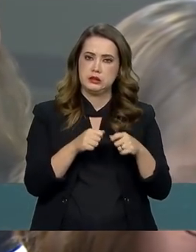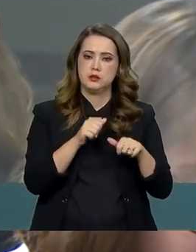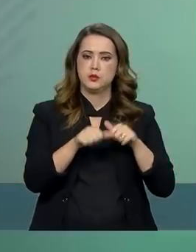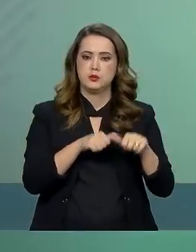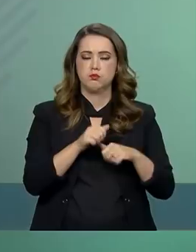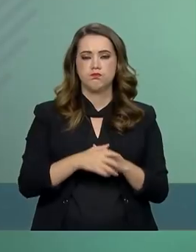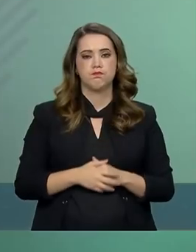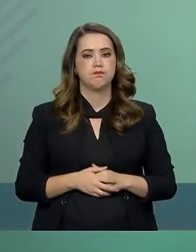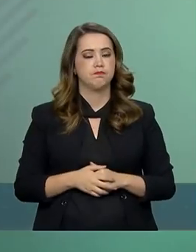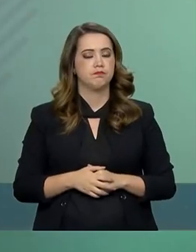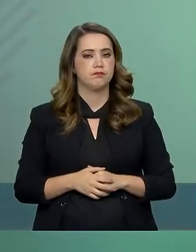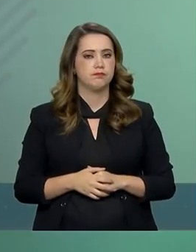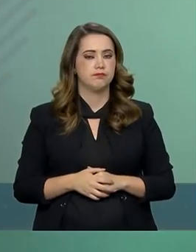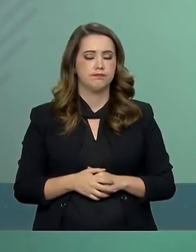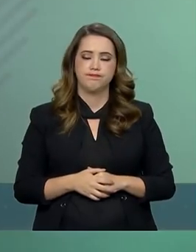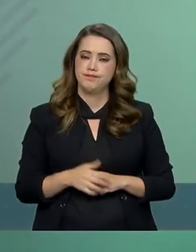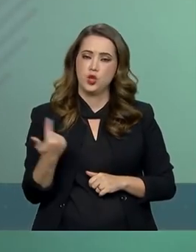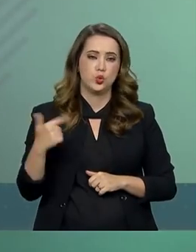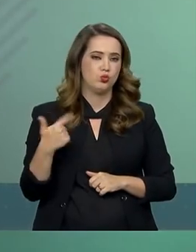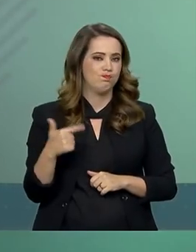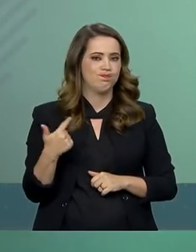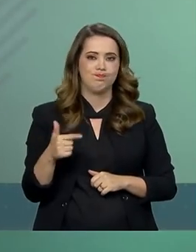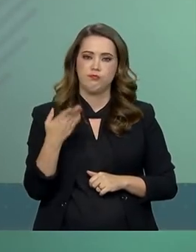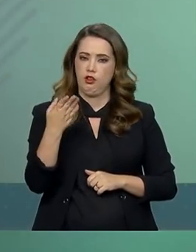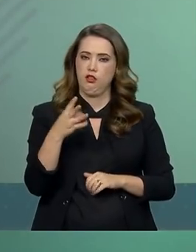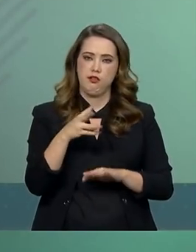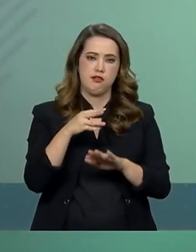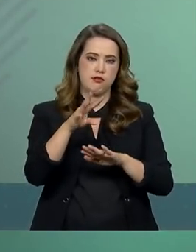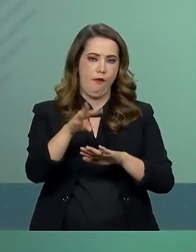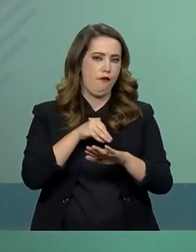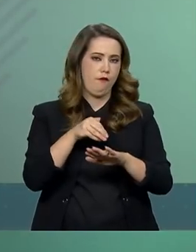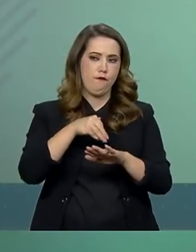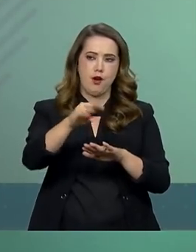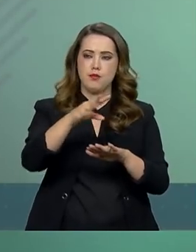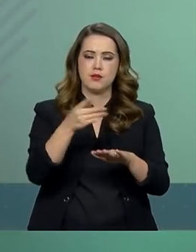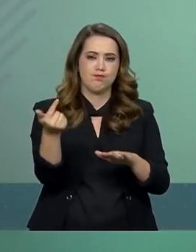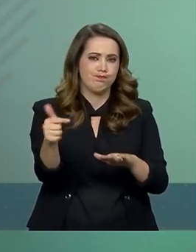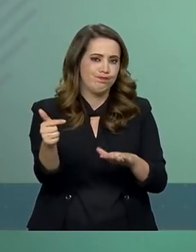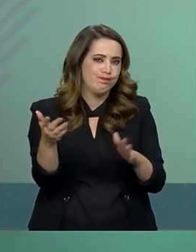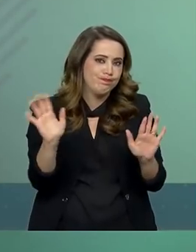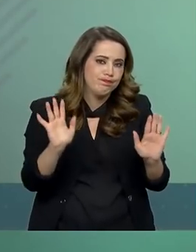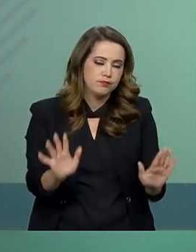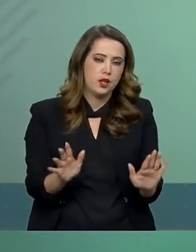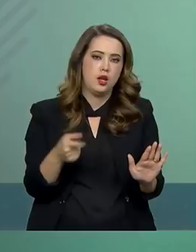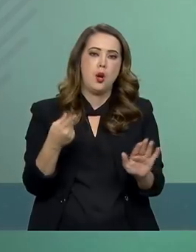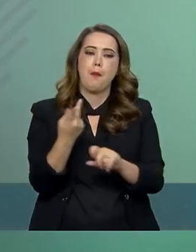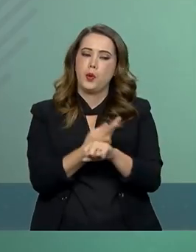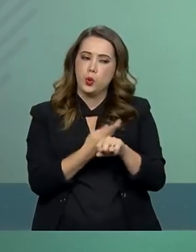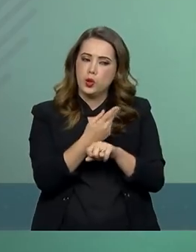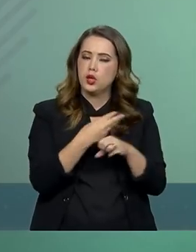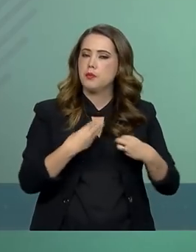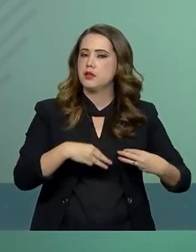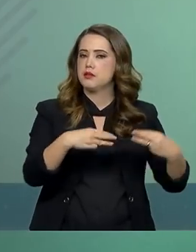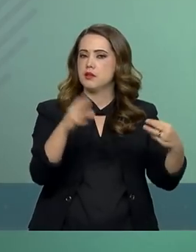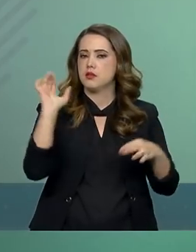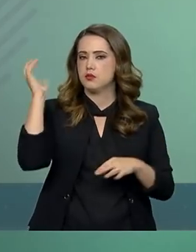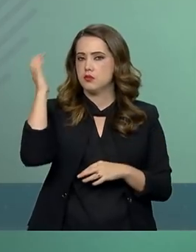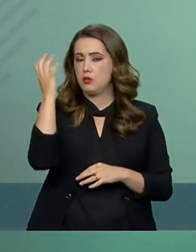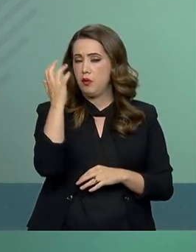Muito obrigado. Eu não tenho essa informação. Não obstante, buscarei, junto ao Ministério do Meio Ambiente,